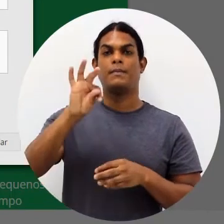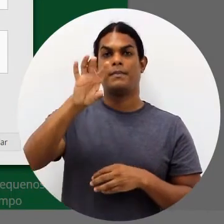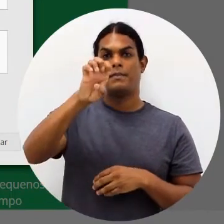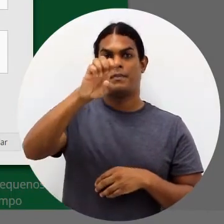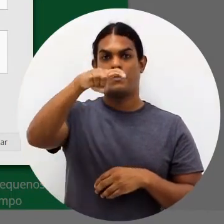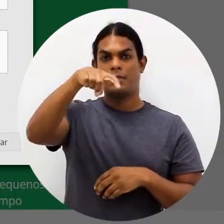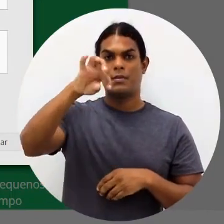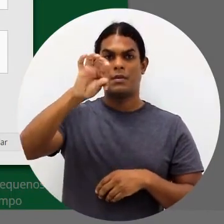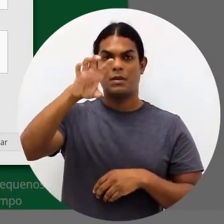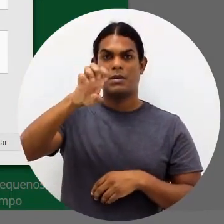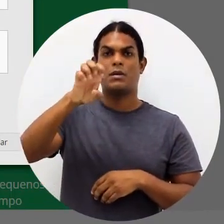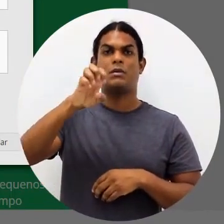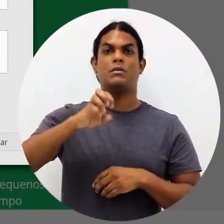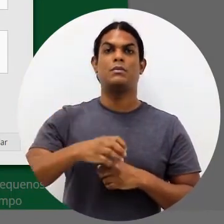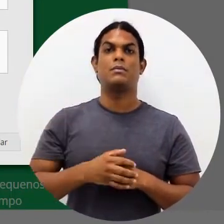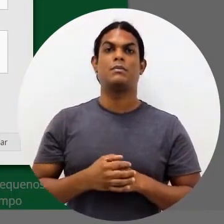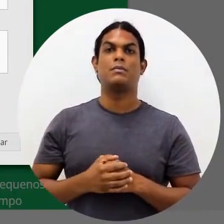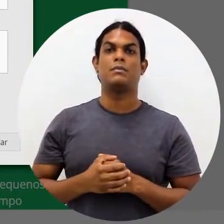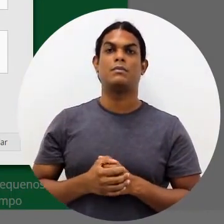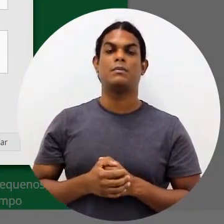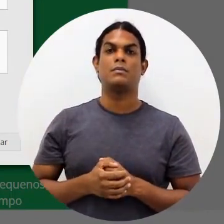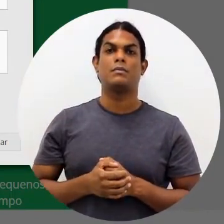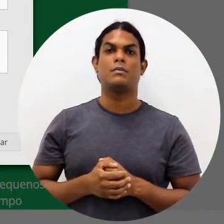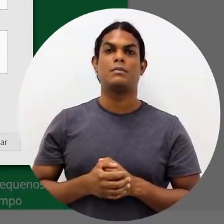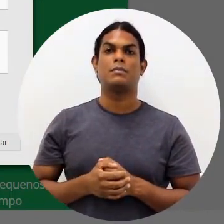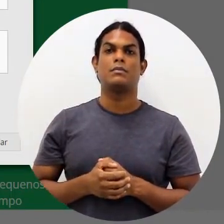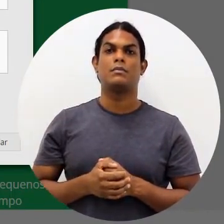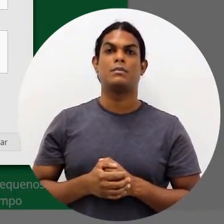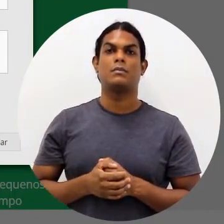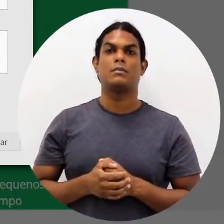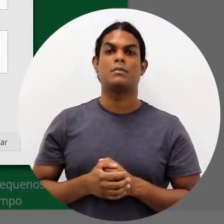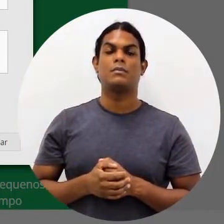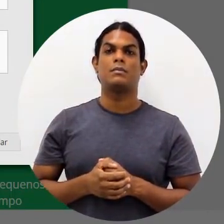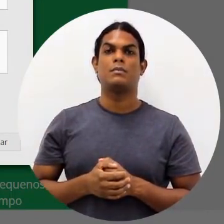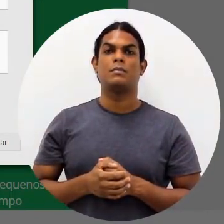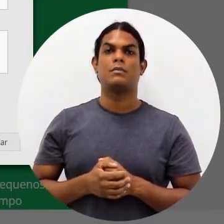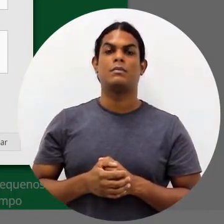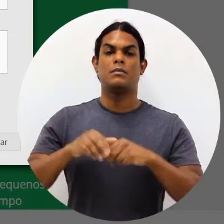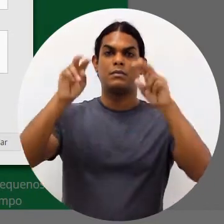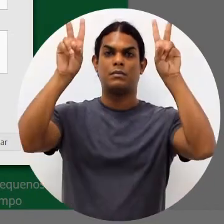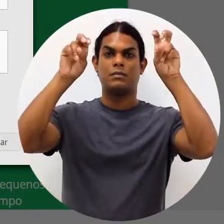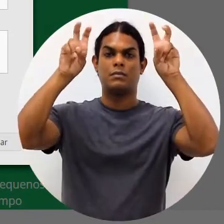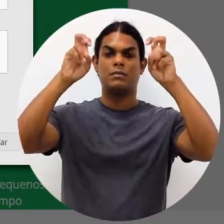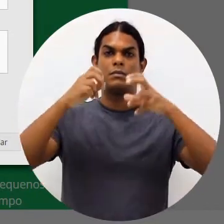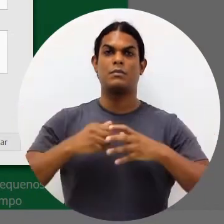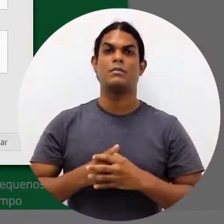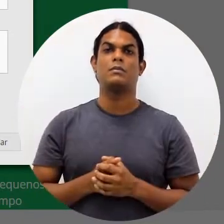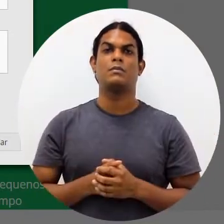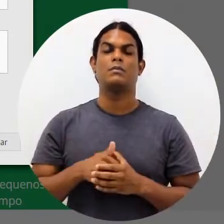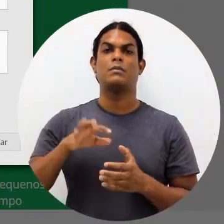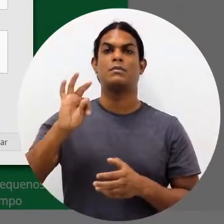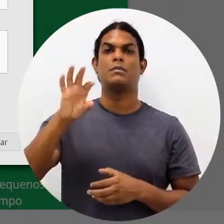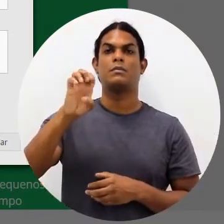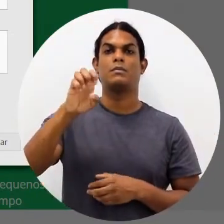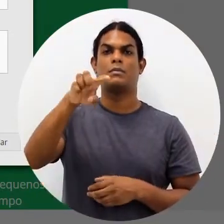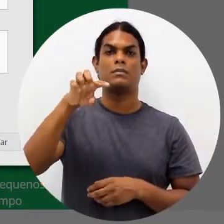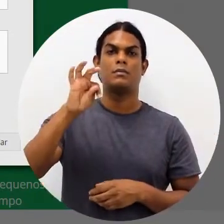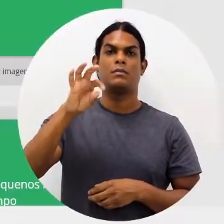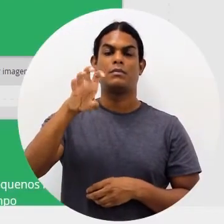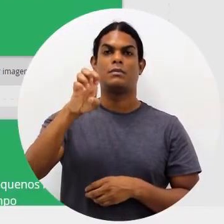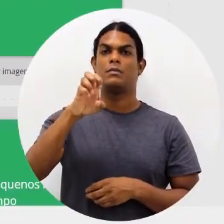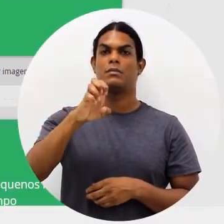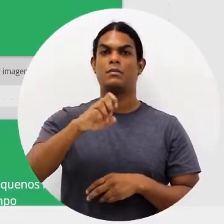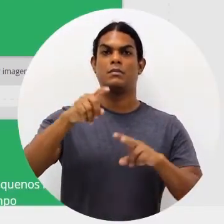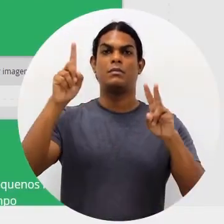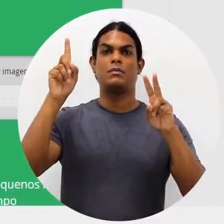Você pode colocar aqui algumas etiquetas para te ajudar a achar mais fácil. Então, você pode colocar, por exemplo, o nome das aprendizagens que a gente viu aqui e